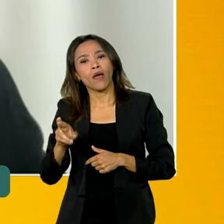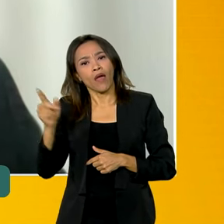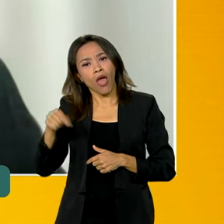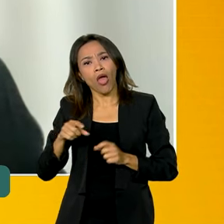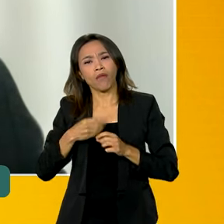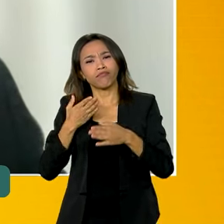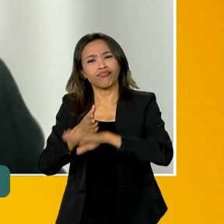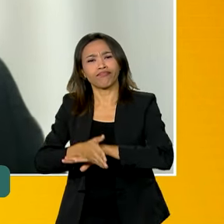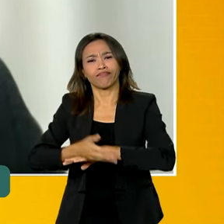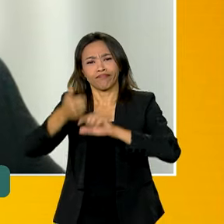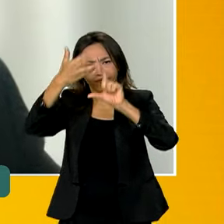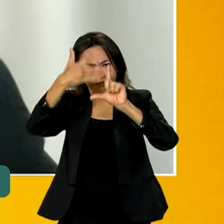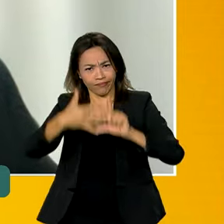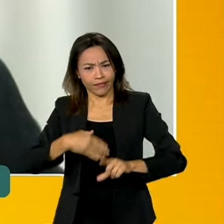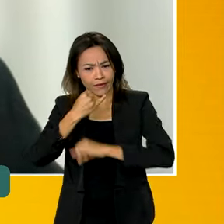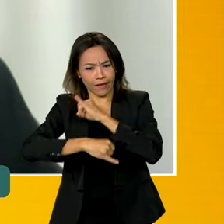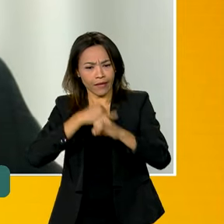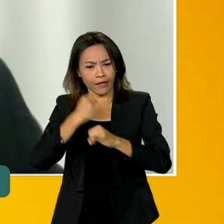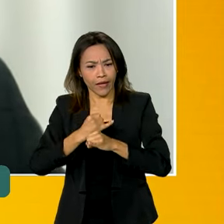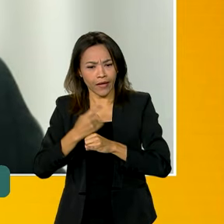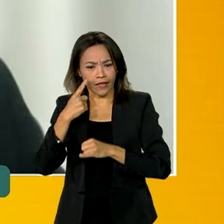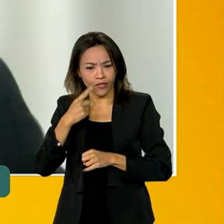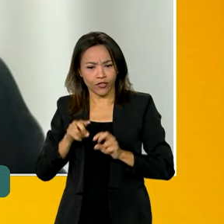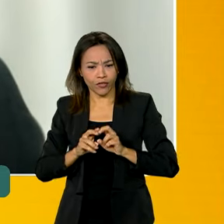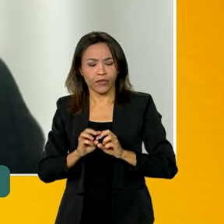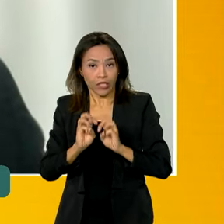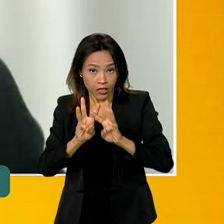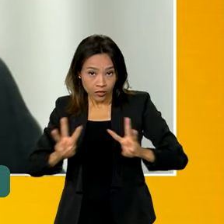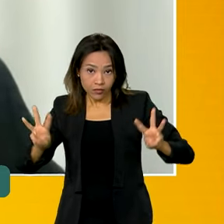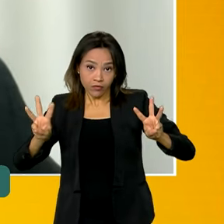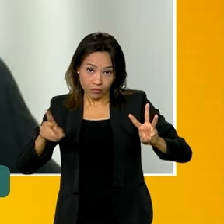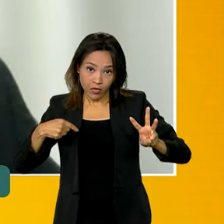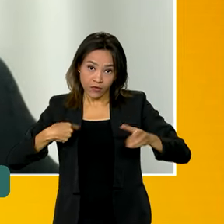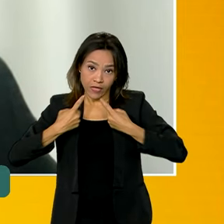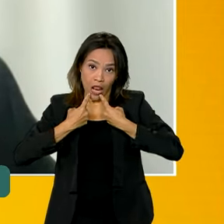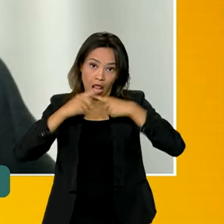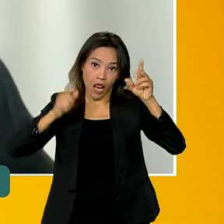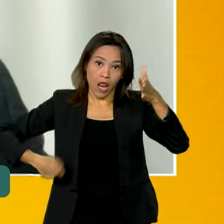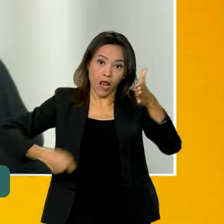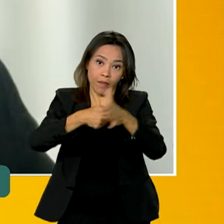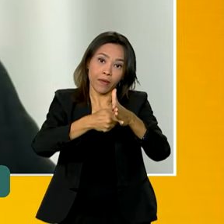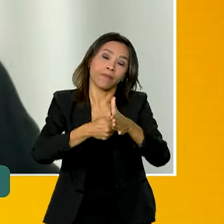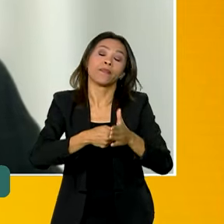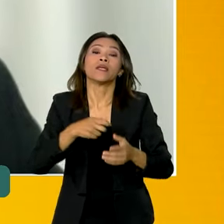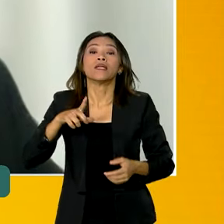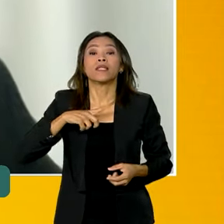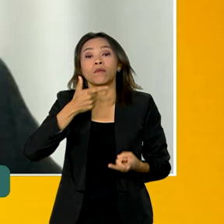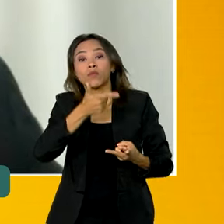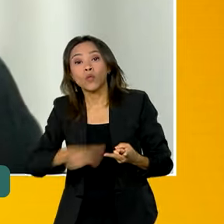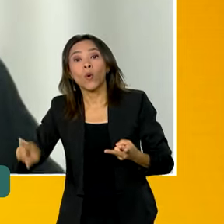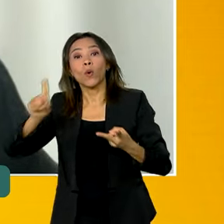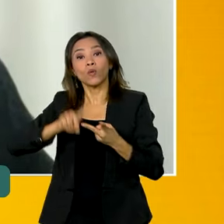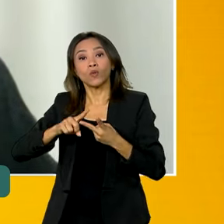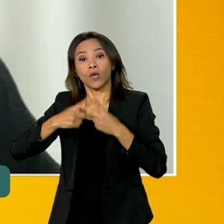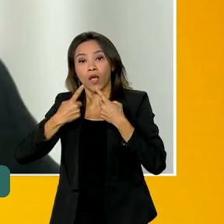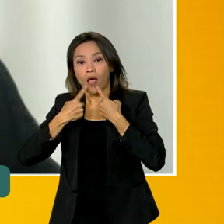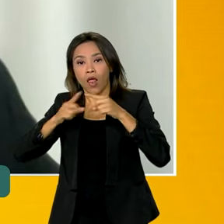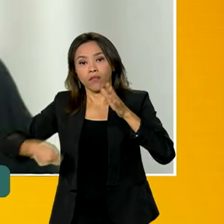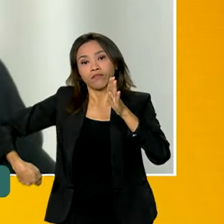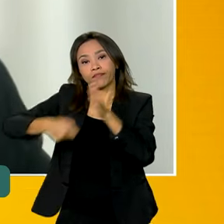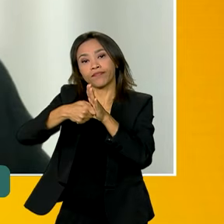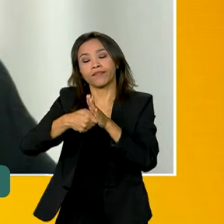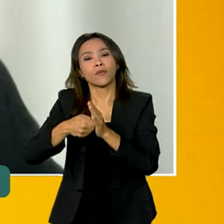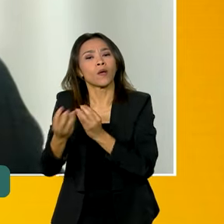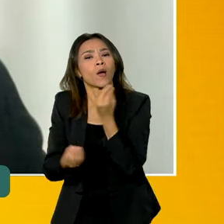internet, iptrabalhoinfantil.trabalho.gov.br. E também nós temos o canal por meio